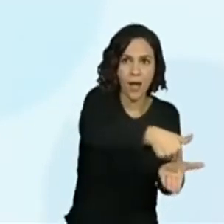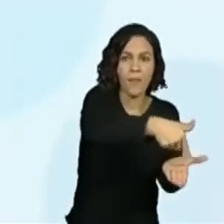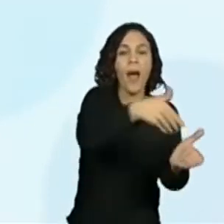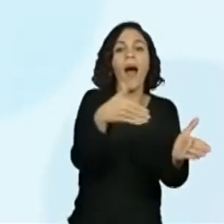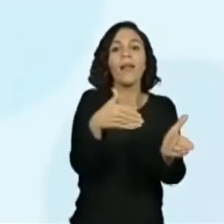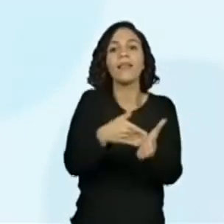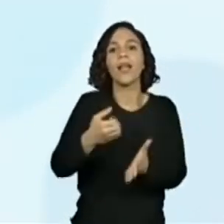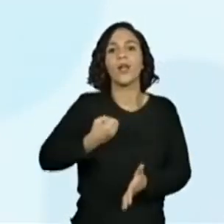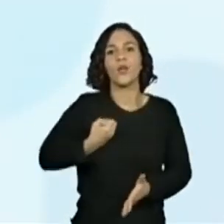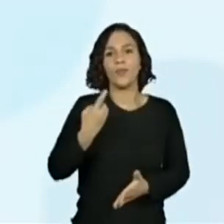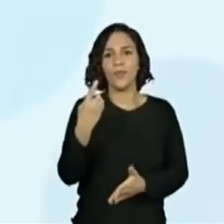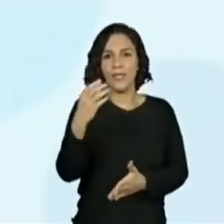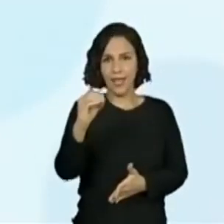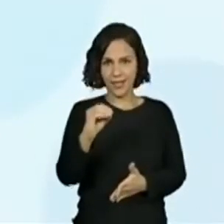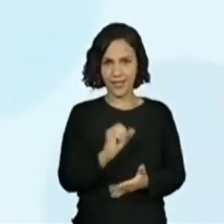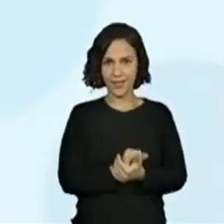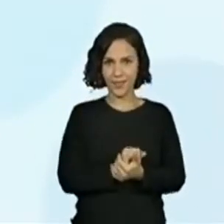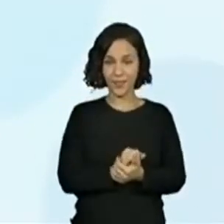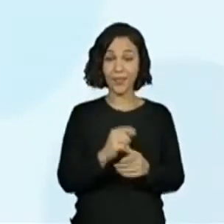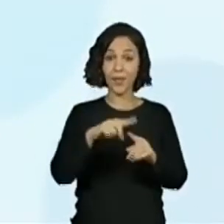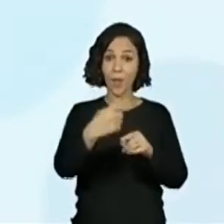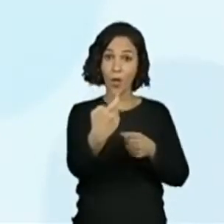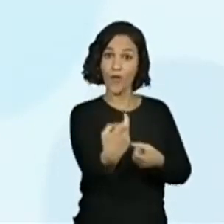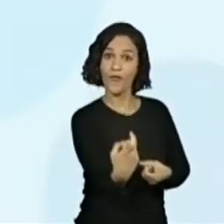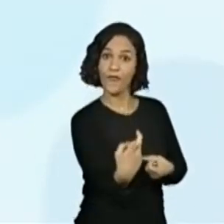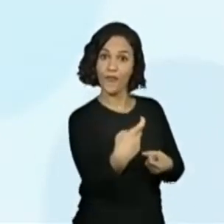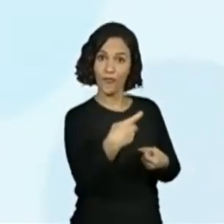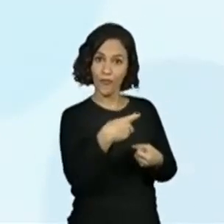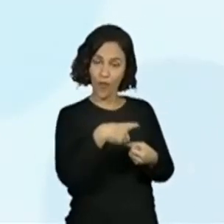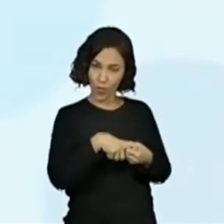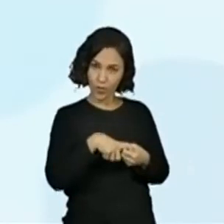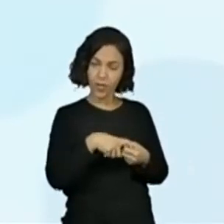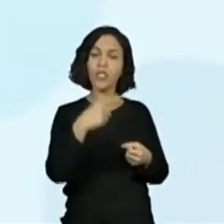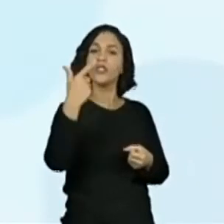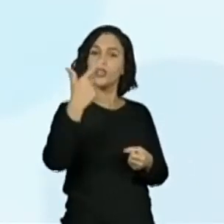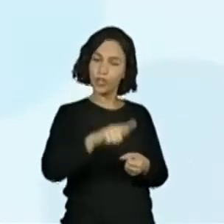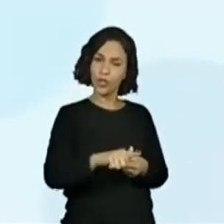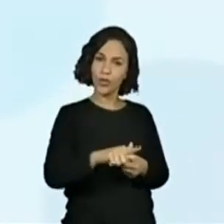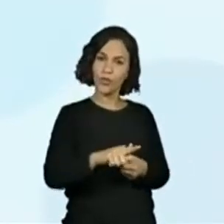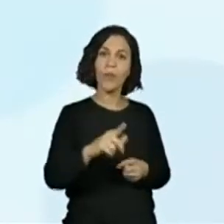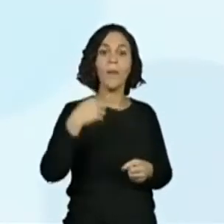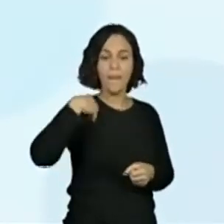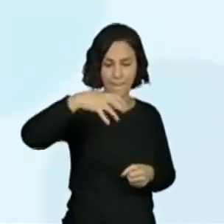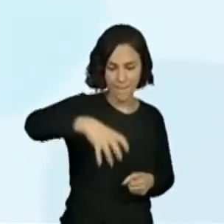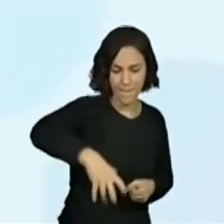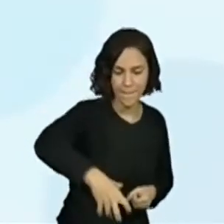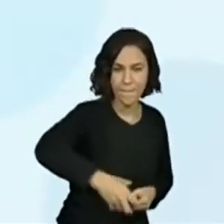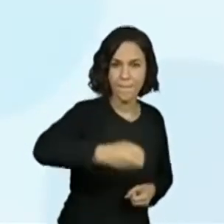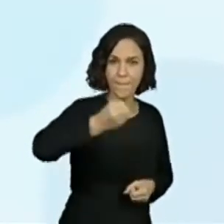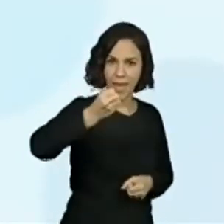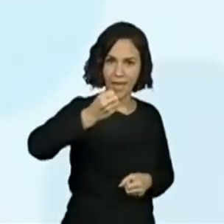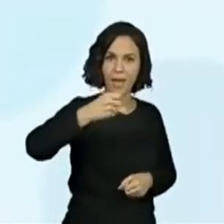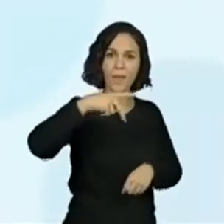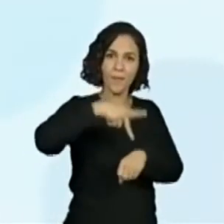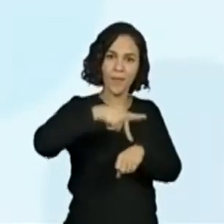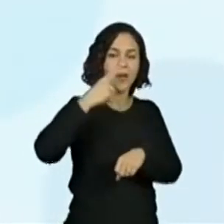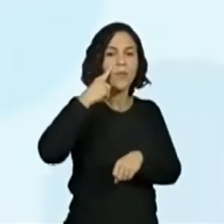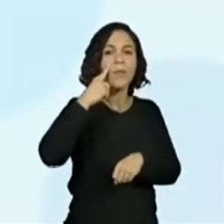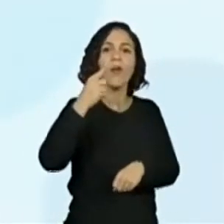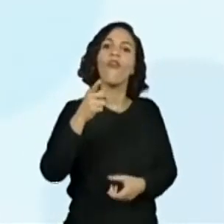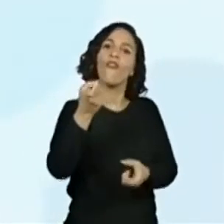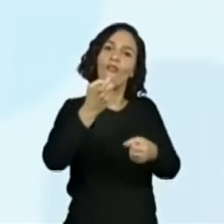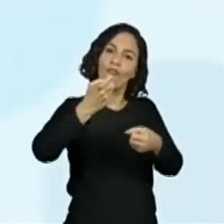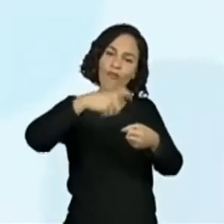Na volta, repete o trajeto, só que pegando a pedrinha na